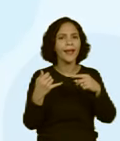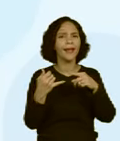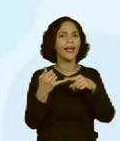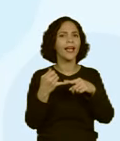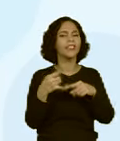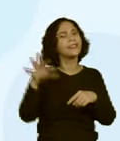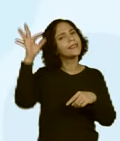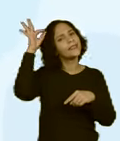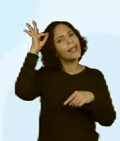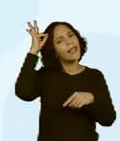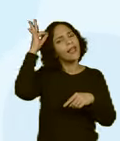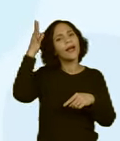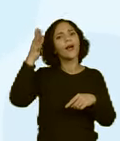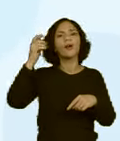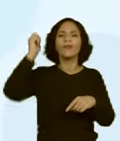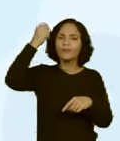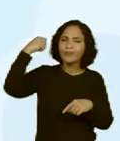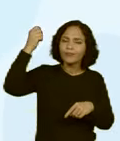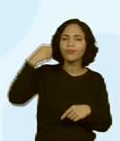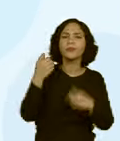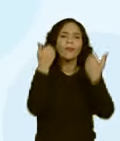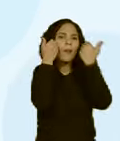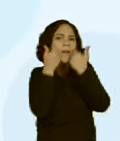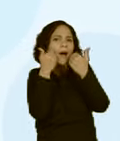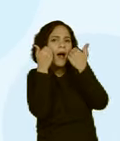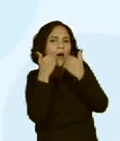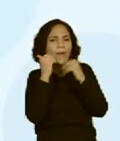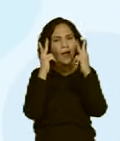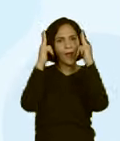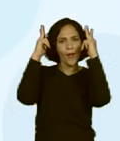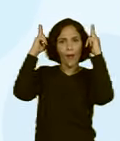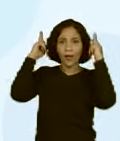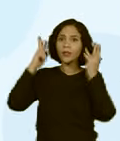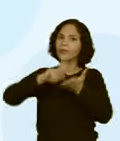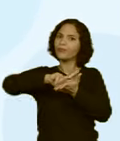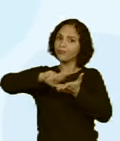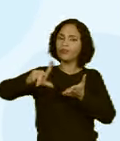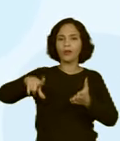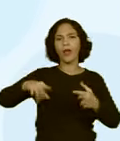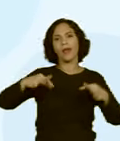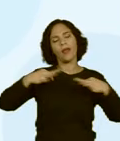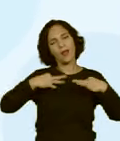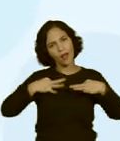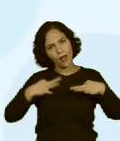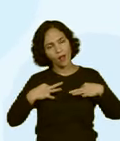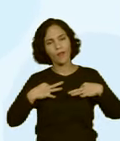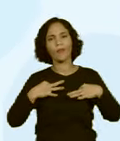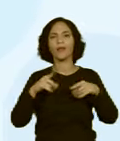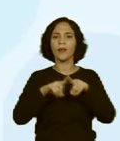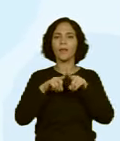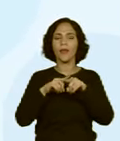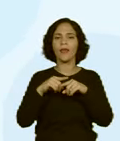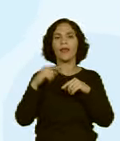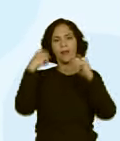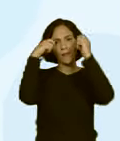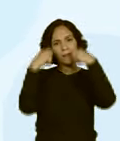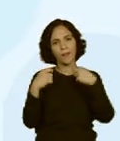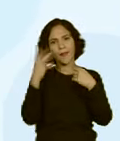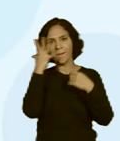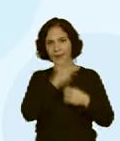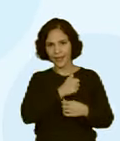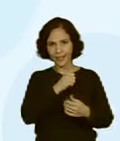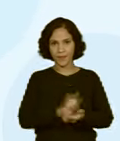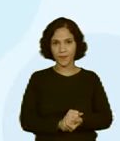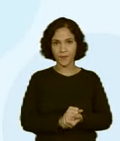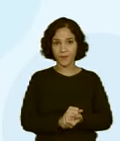Cosméticos, salão de beleza, o barbeiro, o cabeleireiro. Tudo isso são gastos com vestuário e beleza. Então,